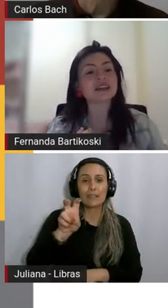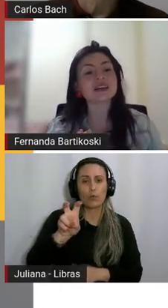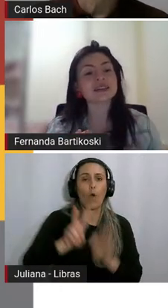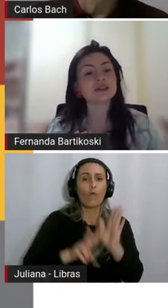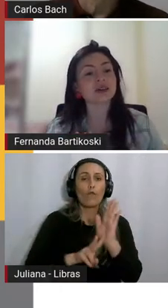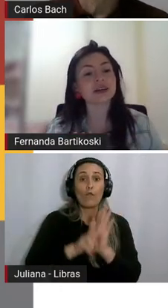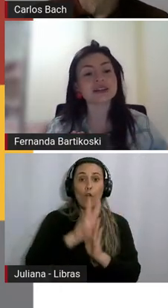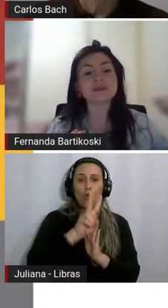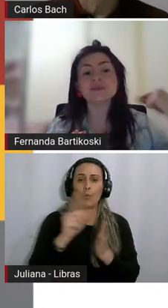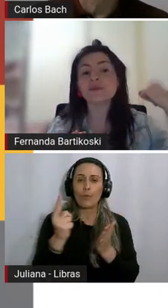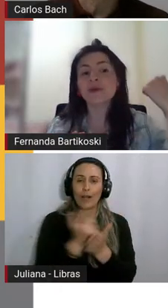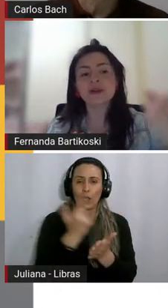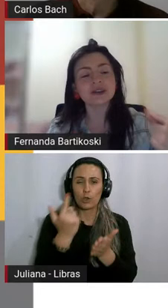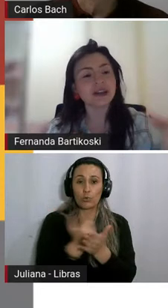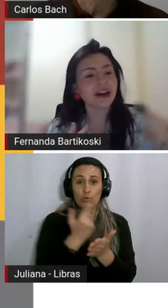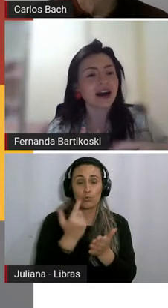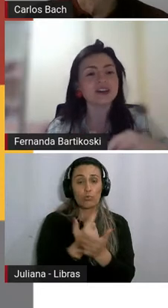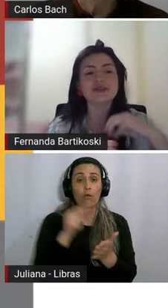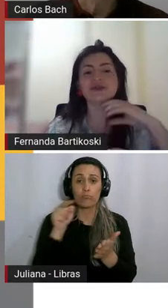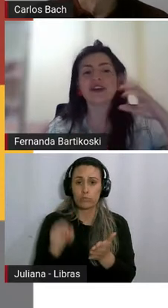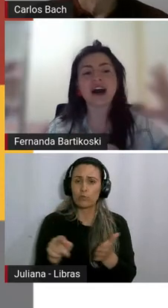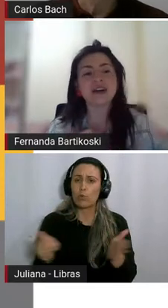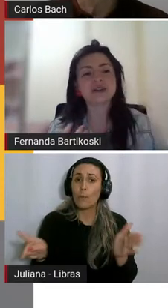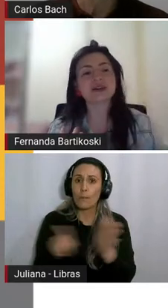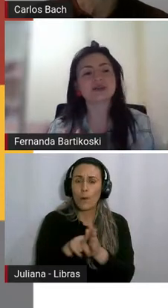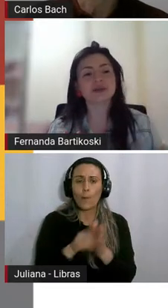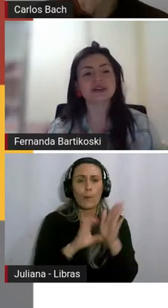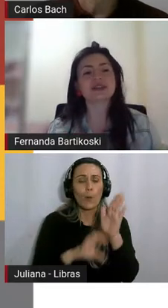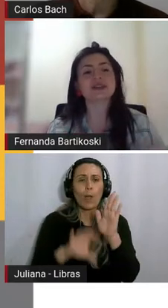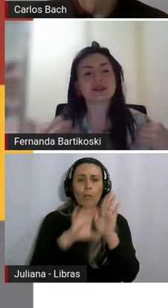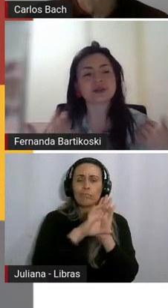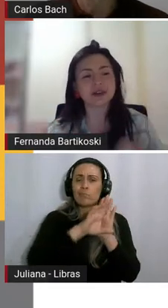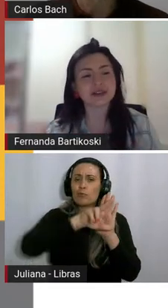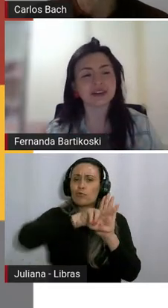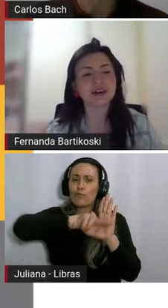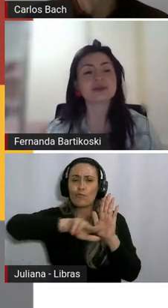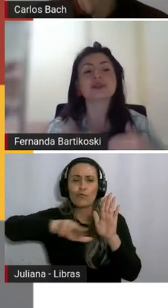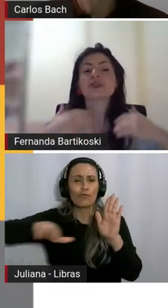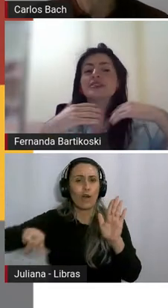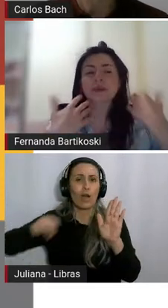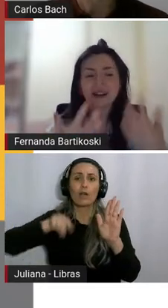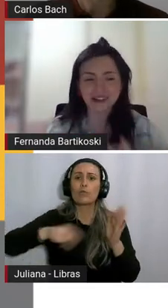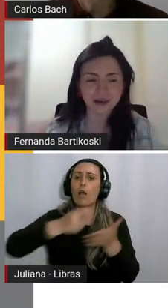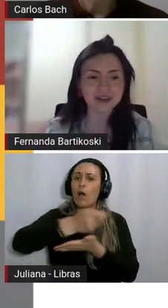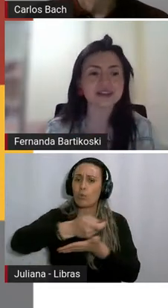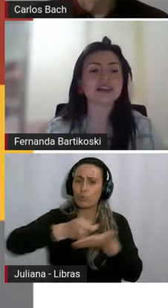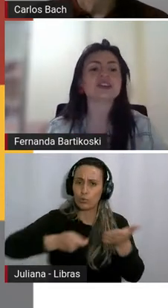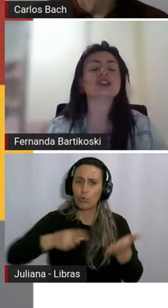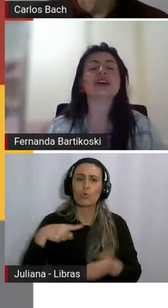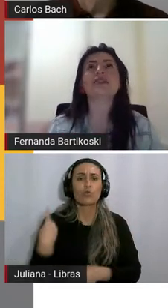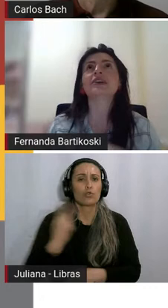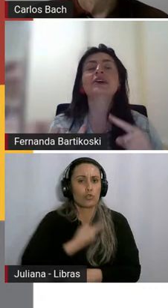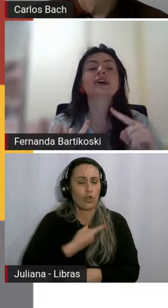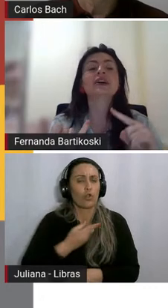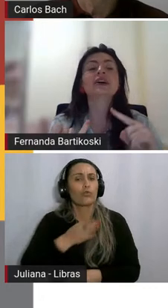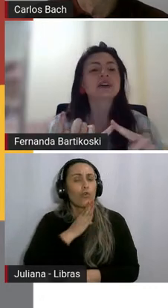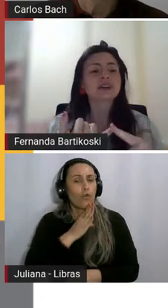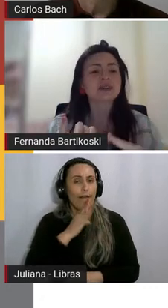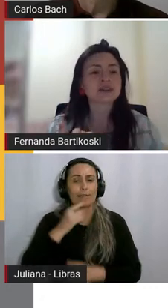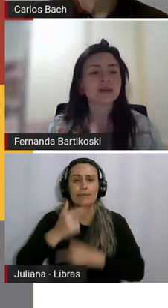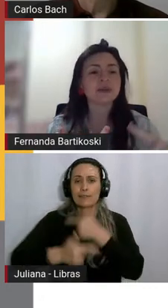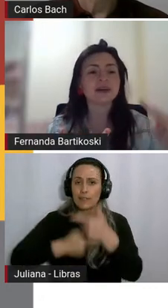e eles trazem crônicas muito legais de vários autores que nós conhecemos, que nós trabalhamos em sala de aula,